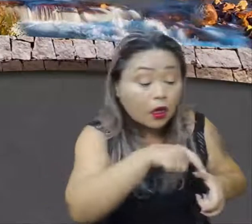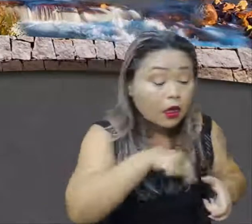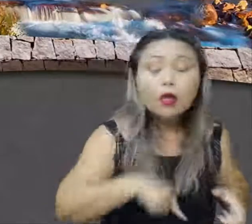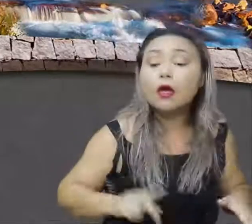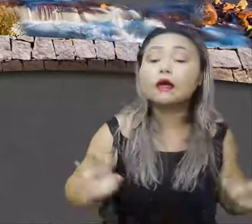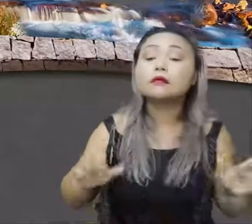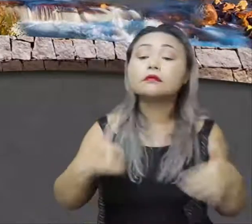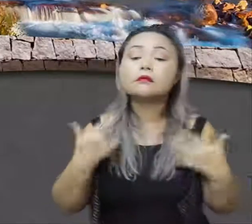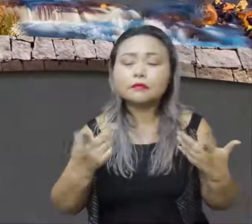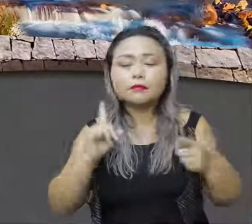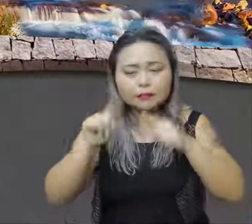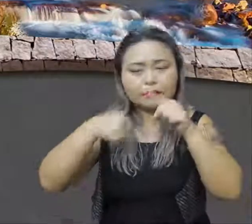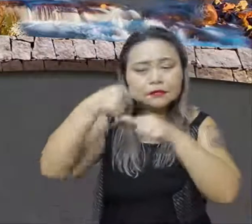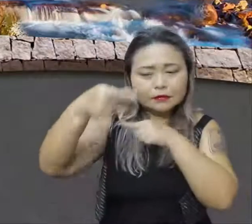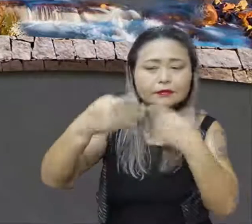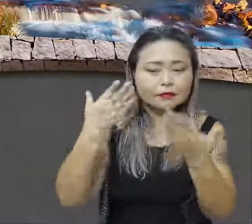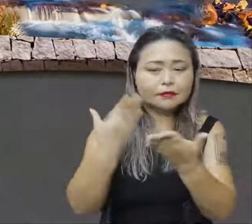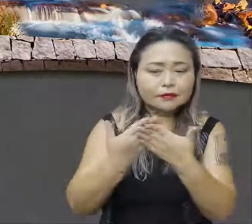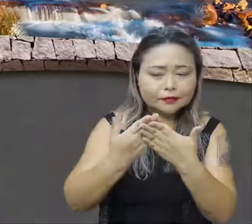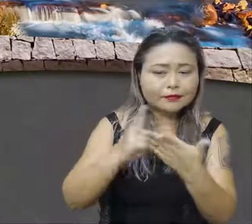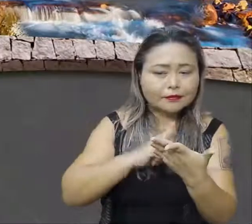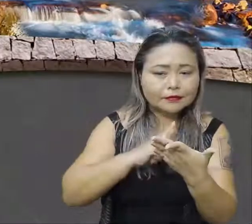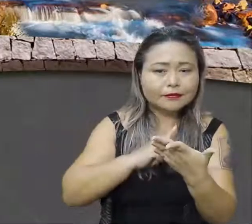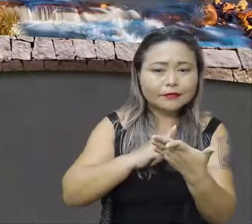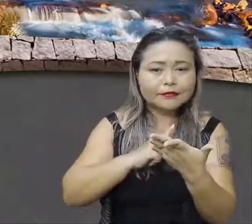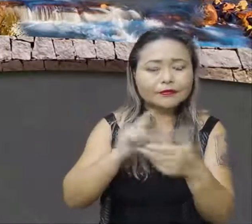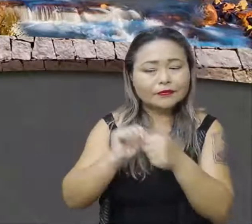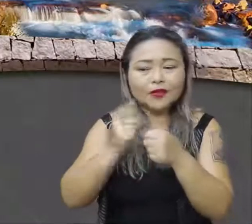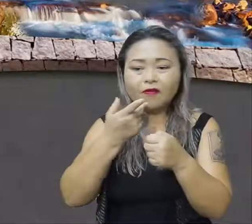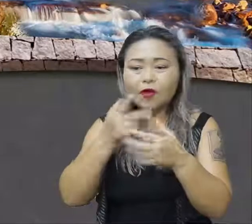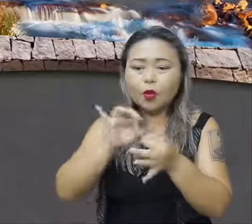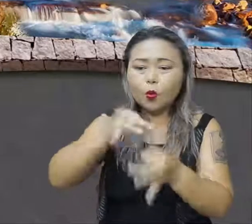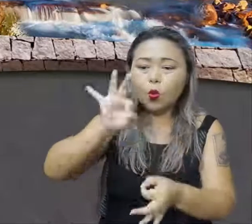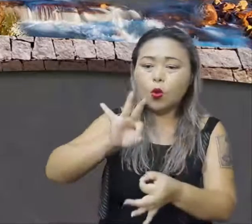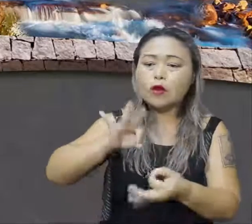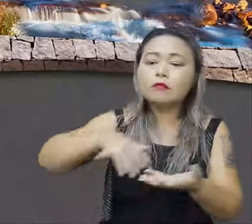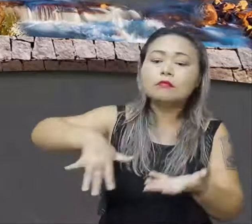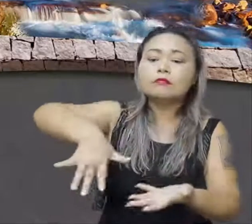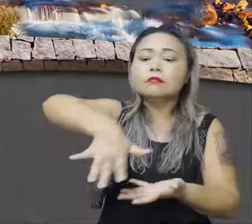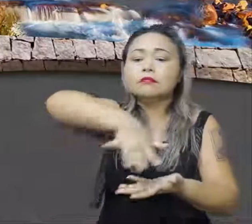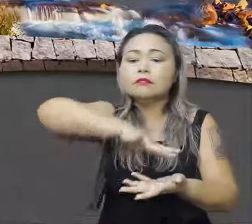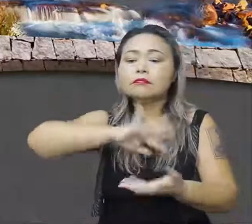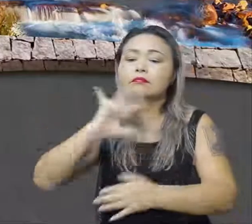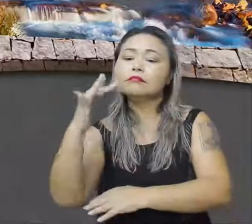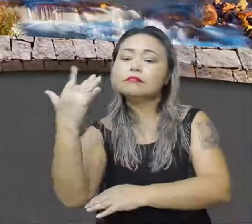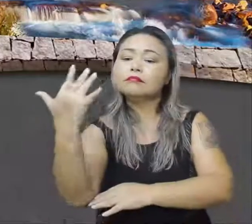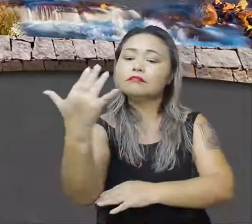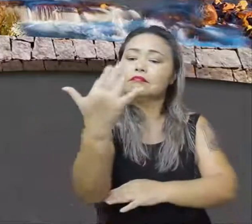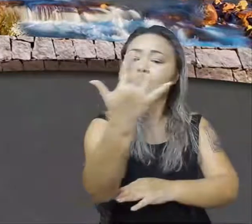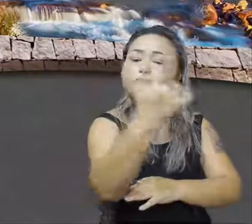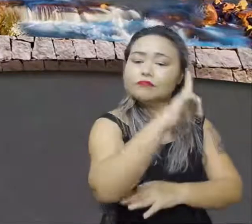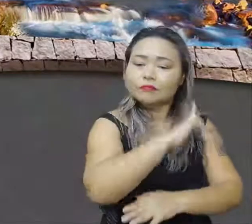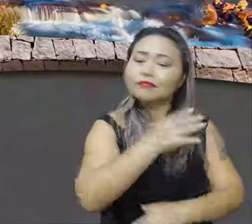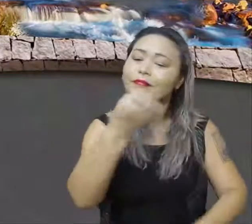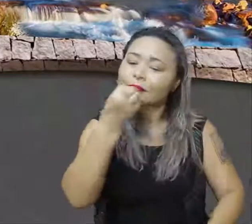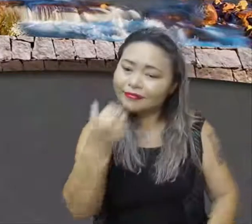E nós vamos ver isso em próximas aulas ainda. Nós iremos ainda falar muito de meio ambiente. Tudo bem?